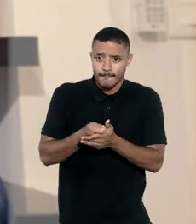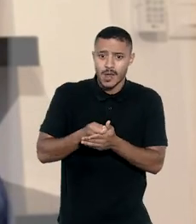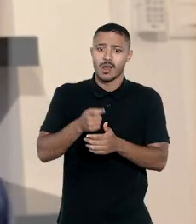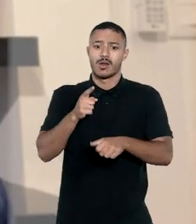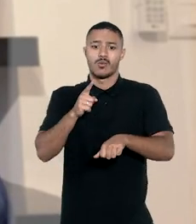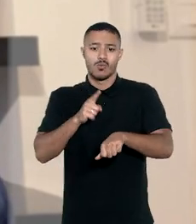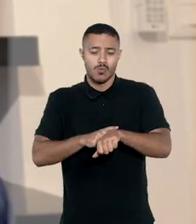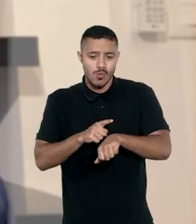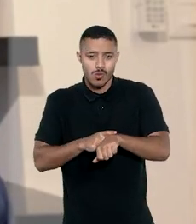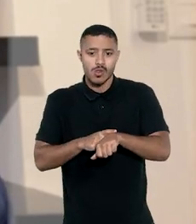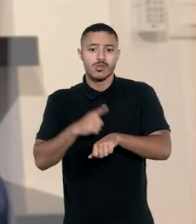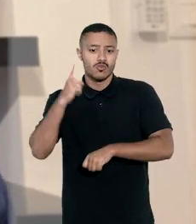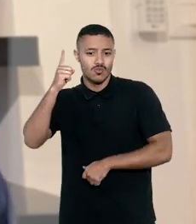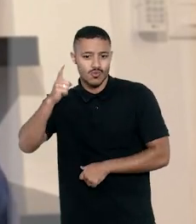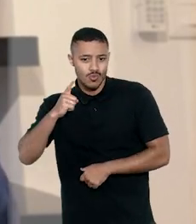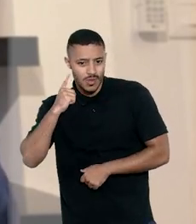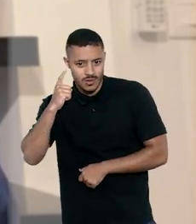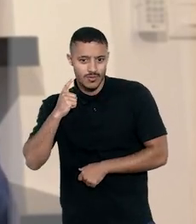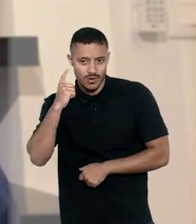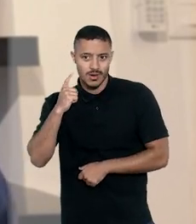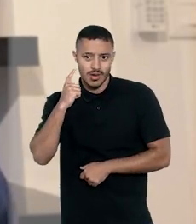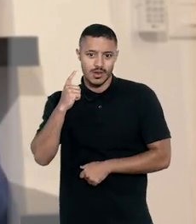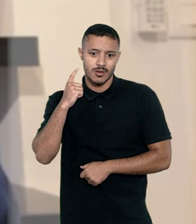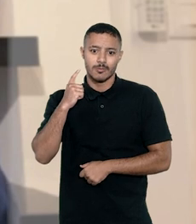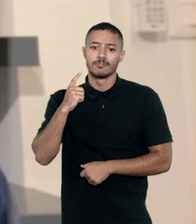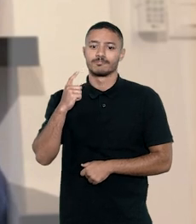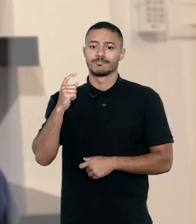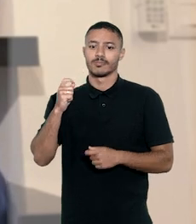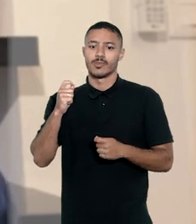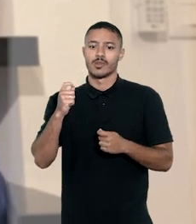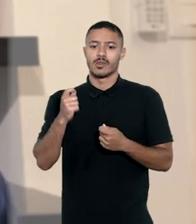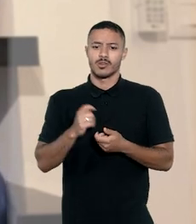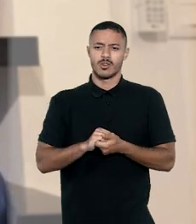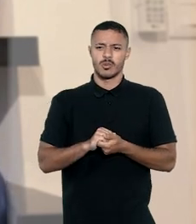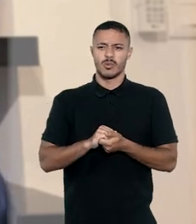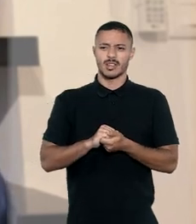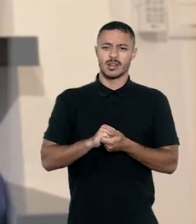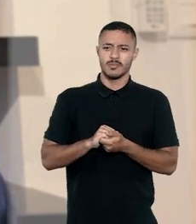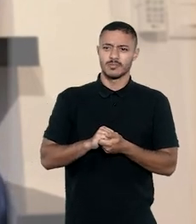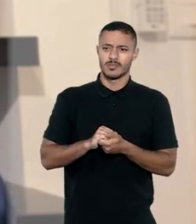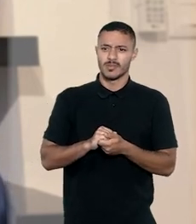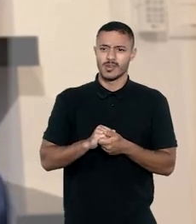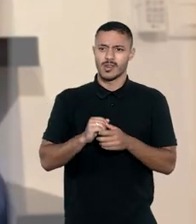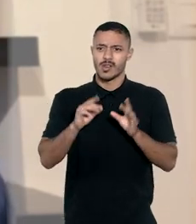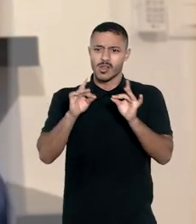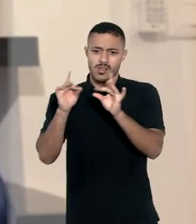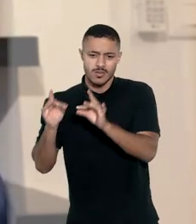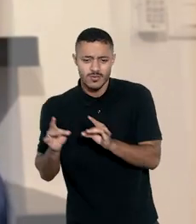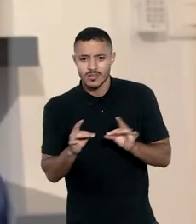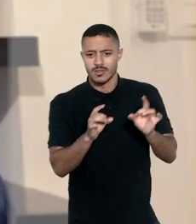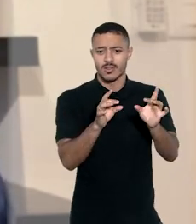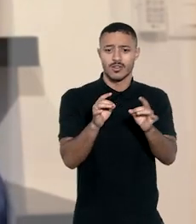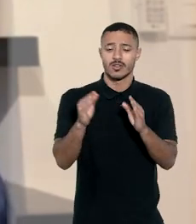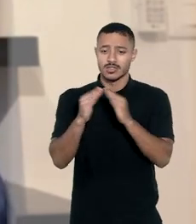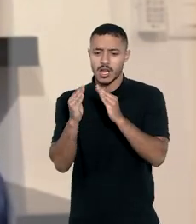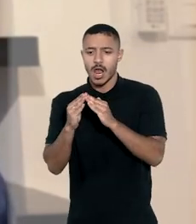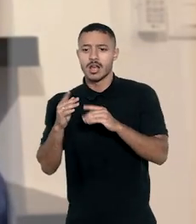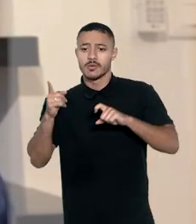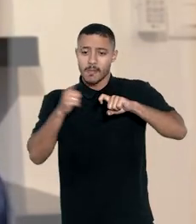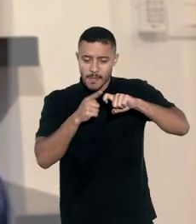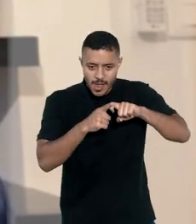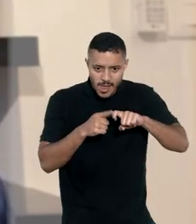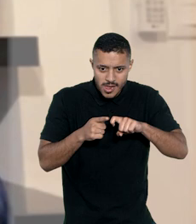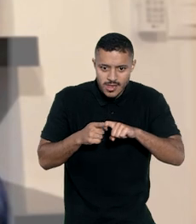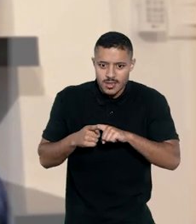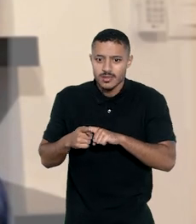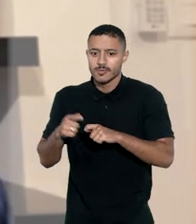o honorário do trabalho do advogado. Assim como é o corretor imobiliário, assim como é o médico